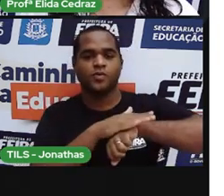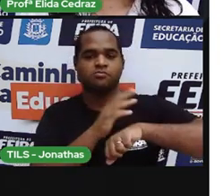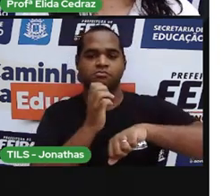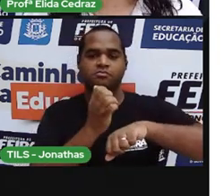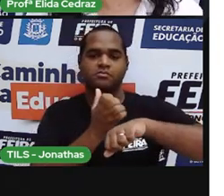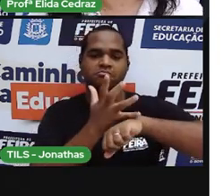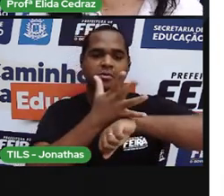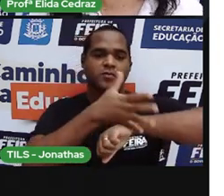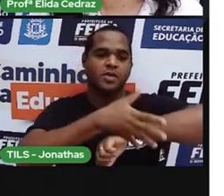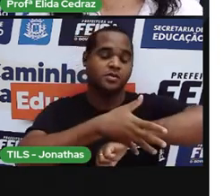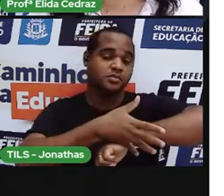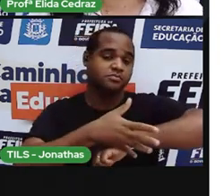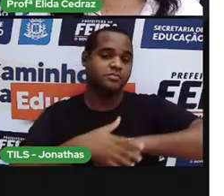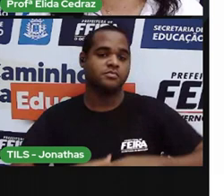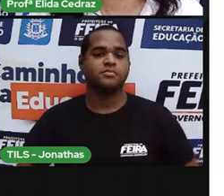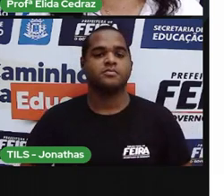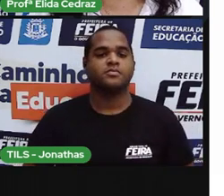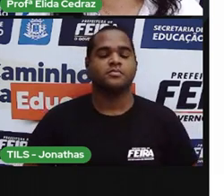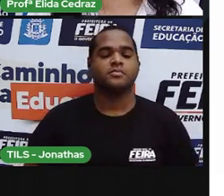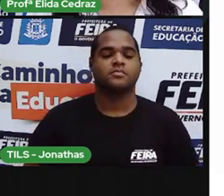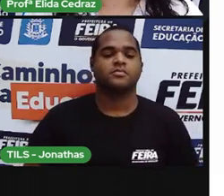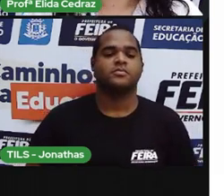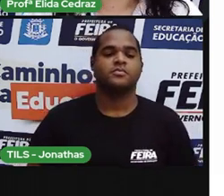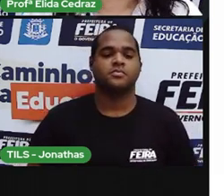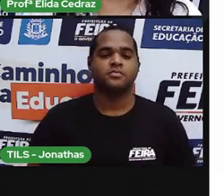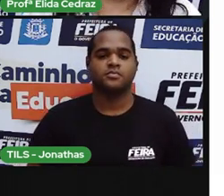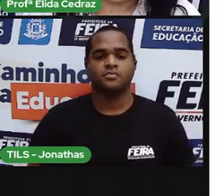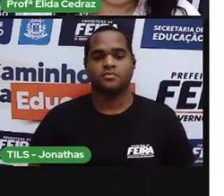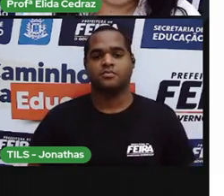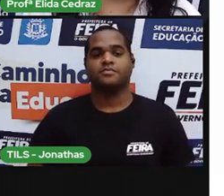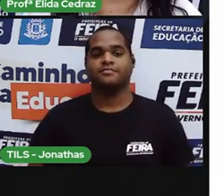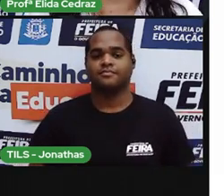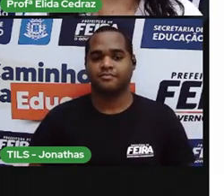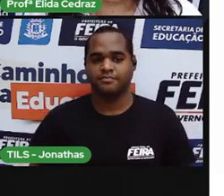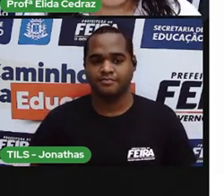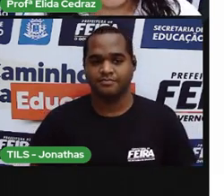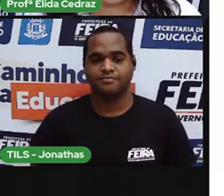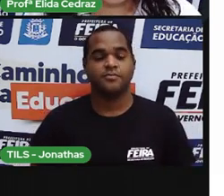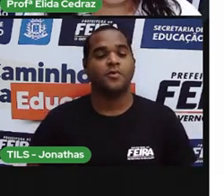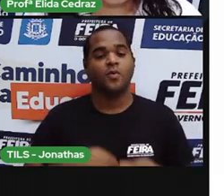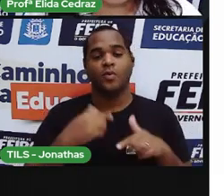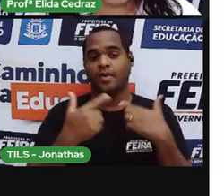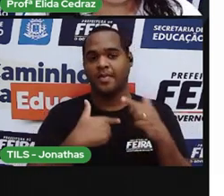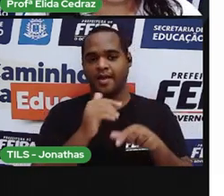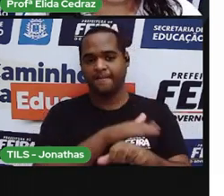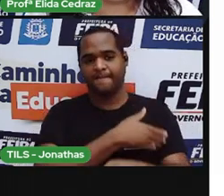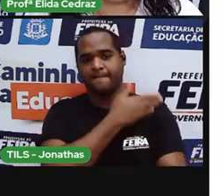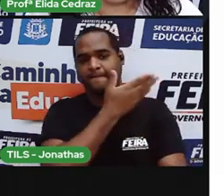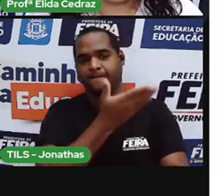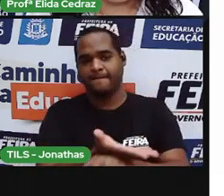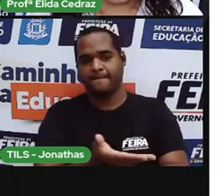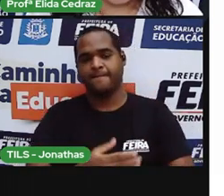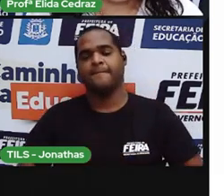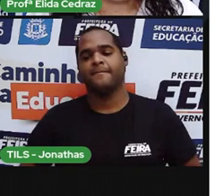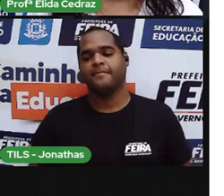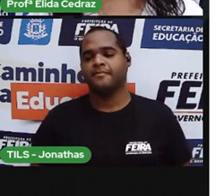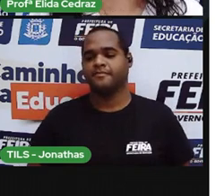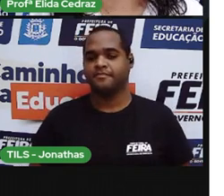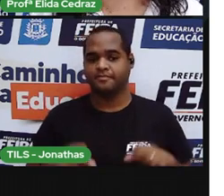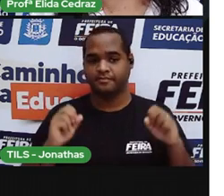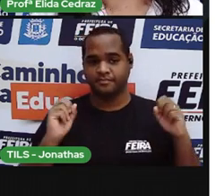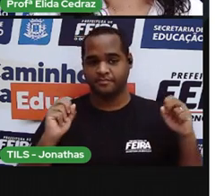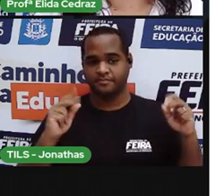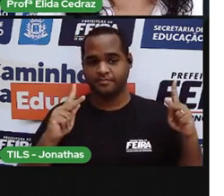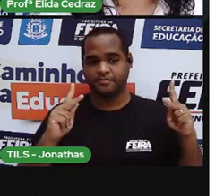tarde, ou se trabalha pela noite, ou se trabalha o dia todo também. Certo?